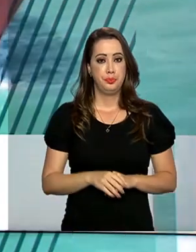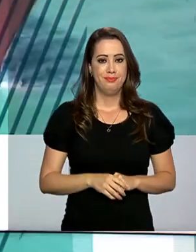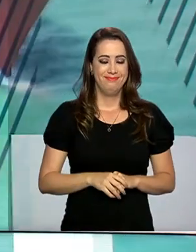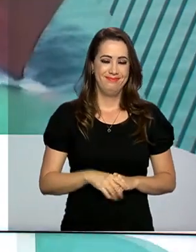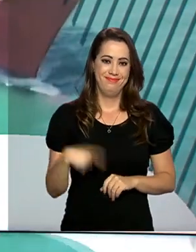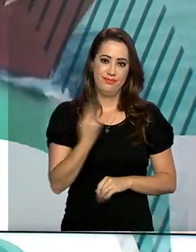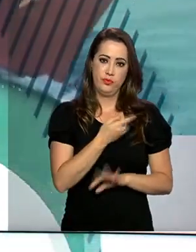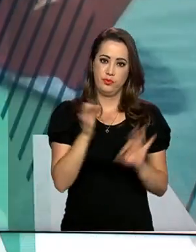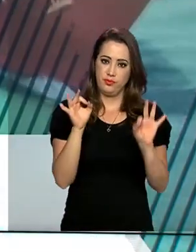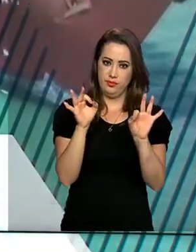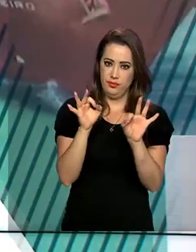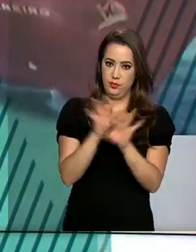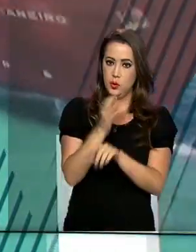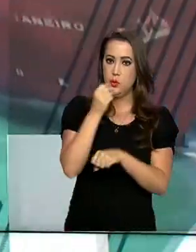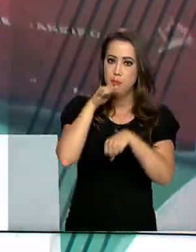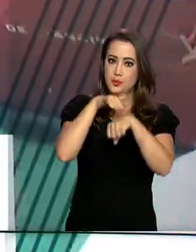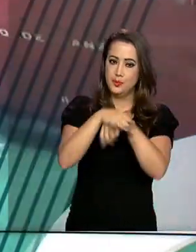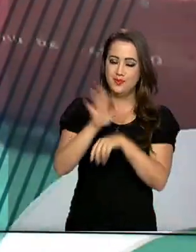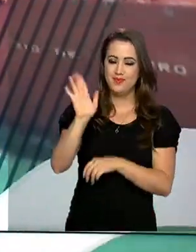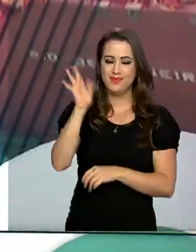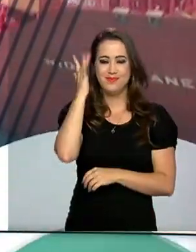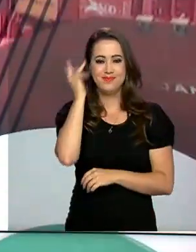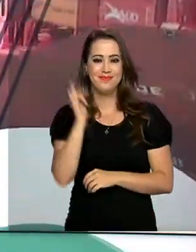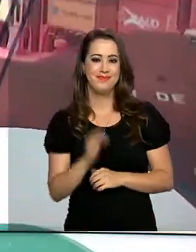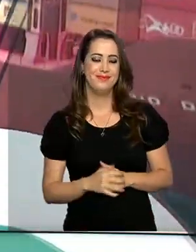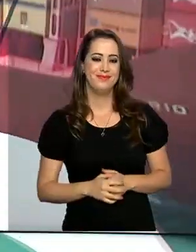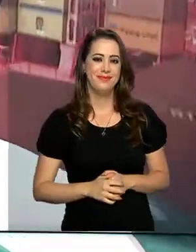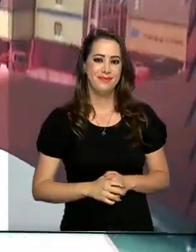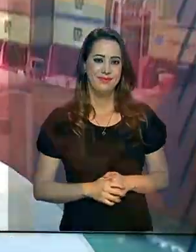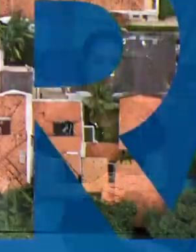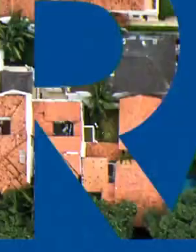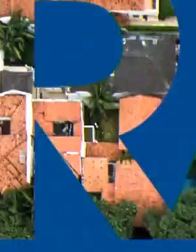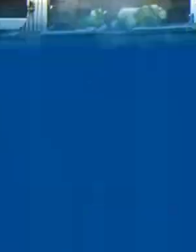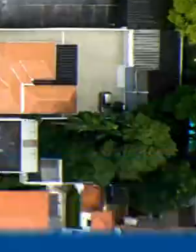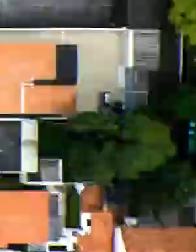A gente fica por aqui. Uma boa noite para você e até amanhã.